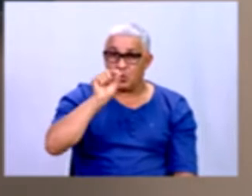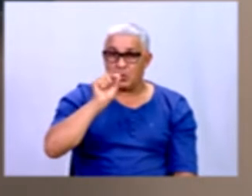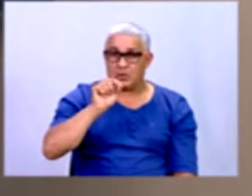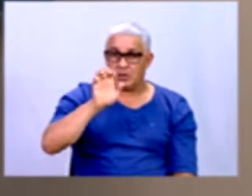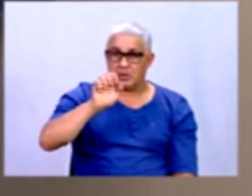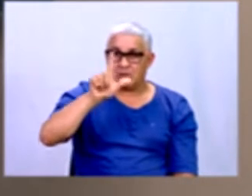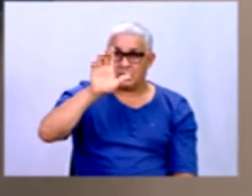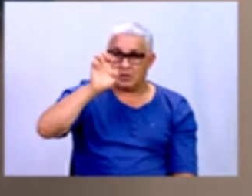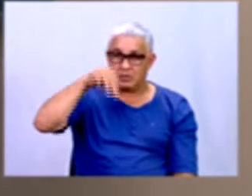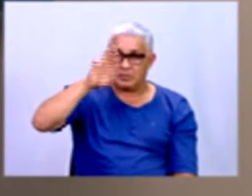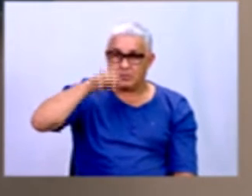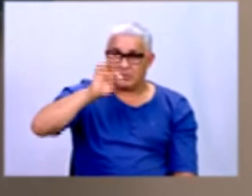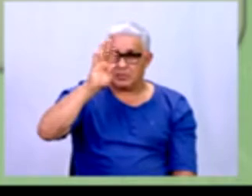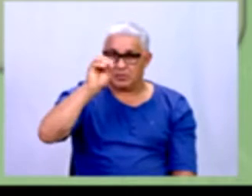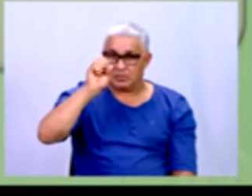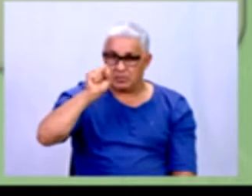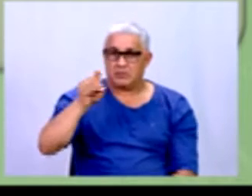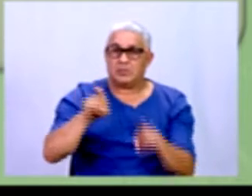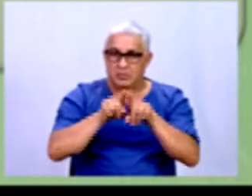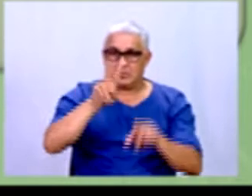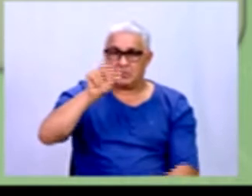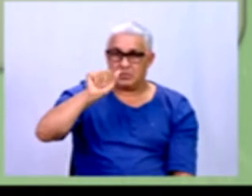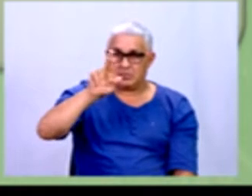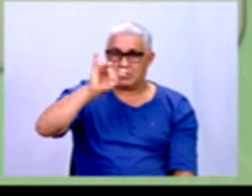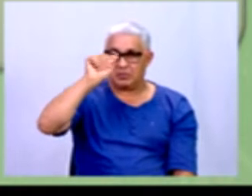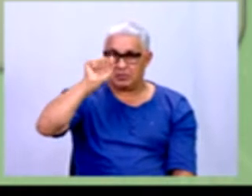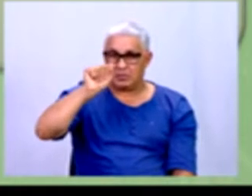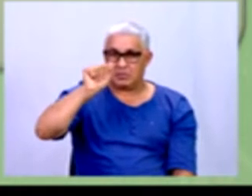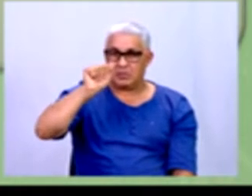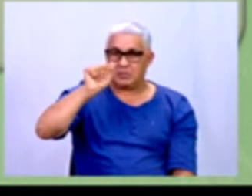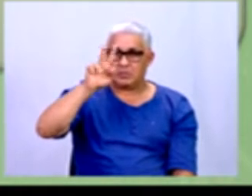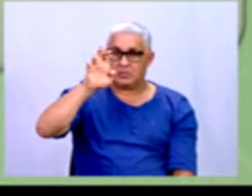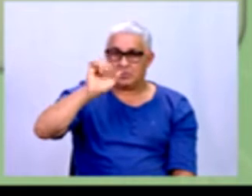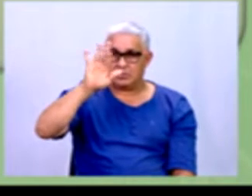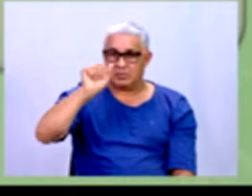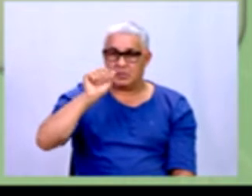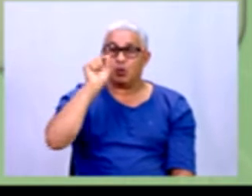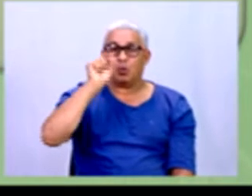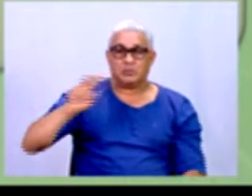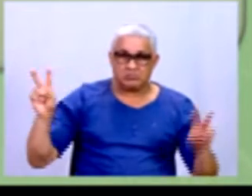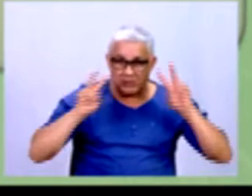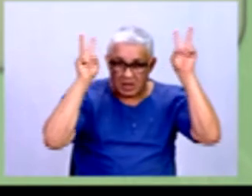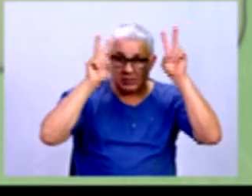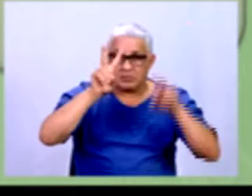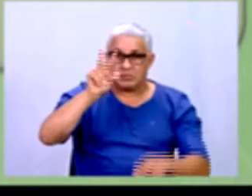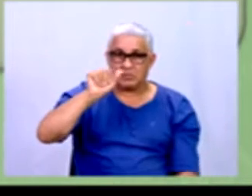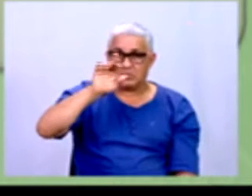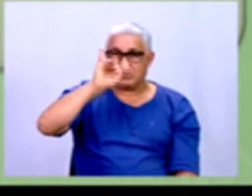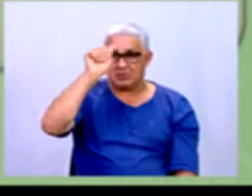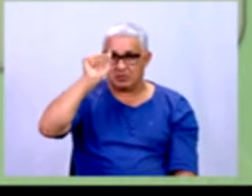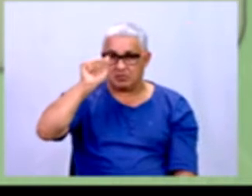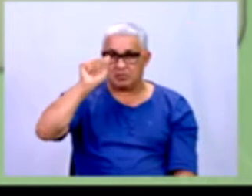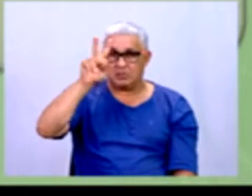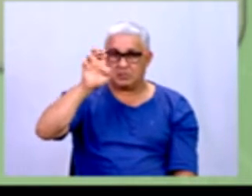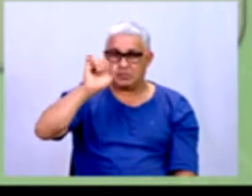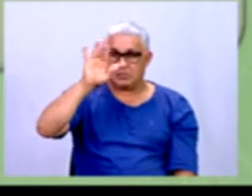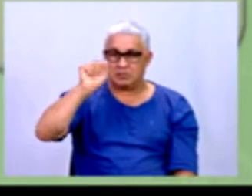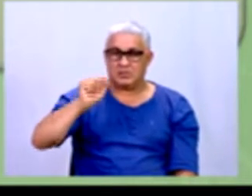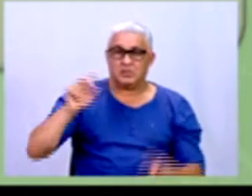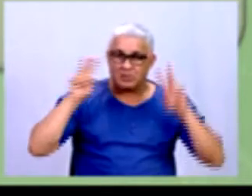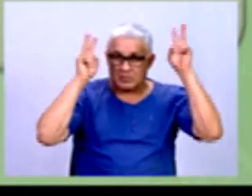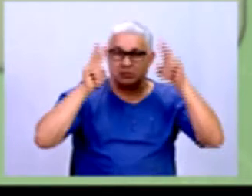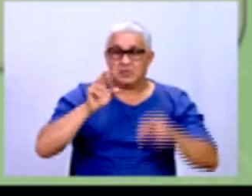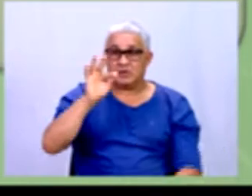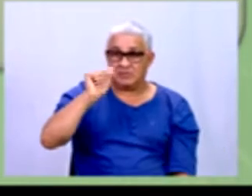elementos e as variáveis, tá? As variáveis são, na realidade, valores, fatos ou fenômenos, que, numa